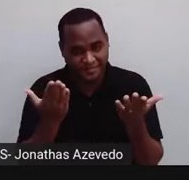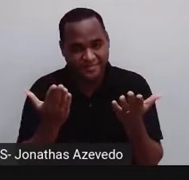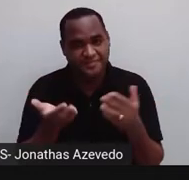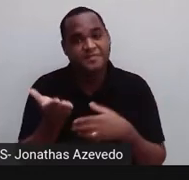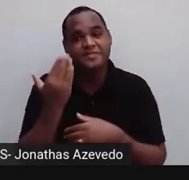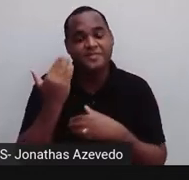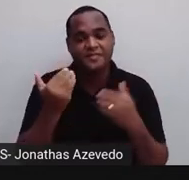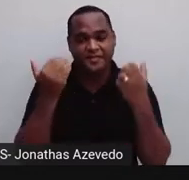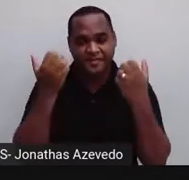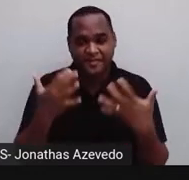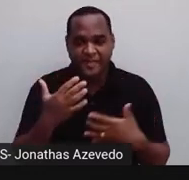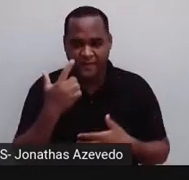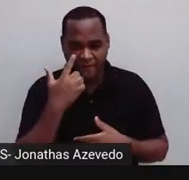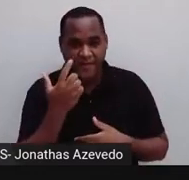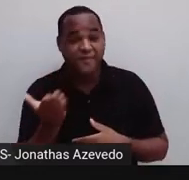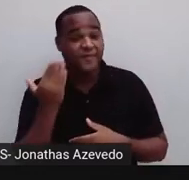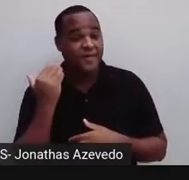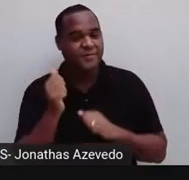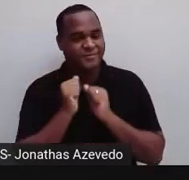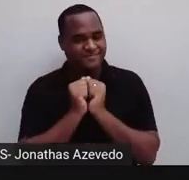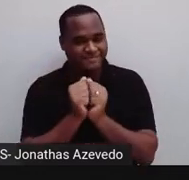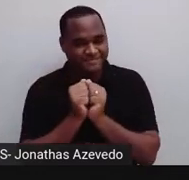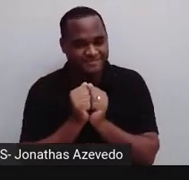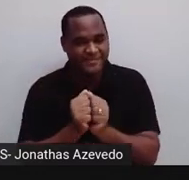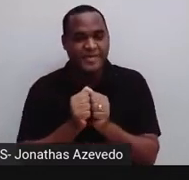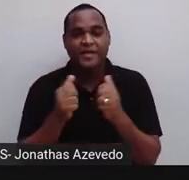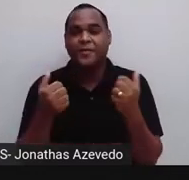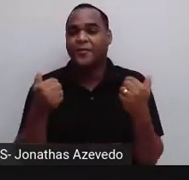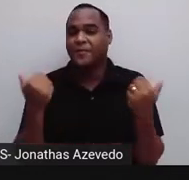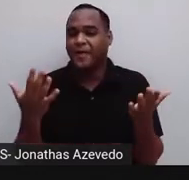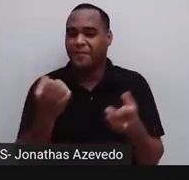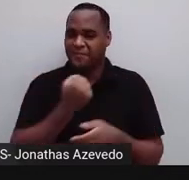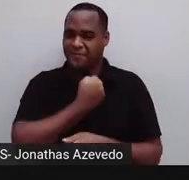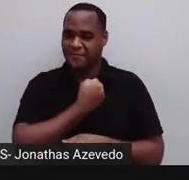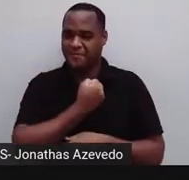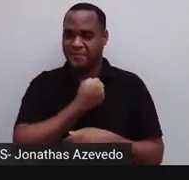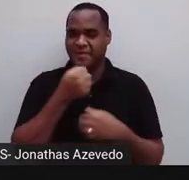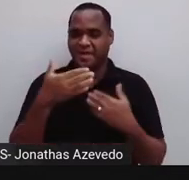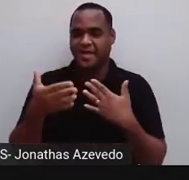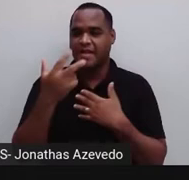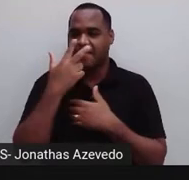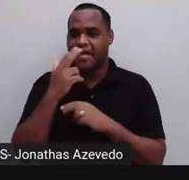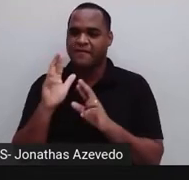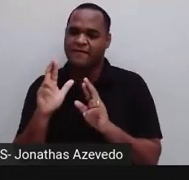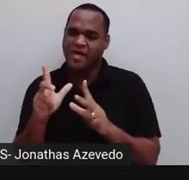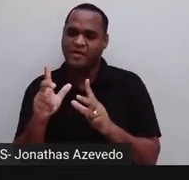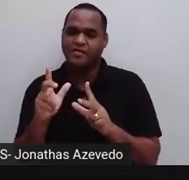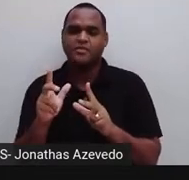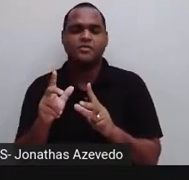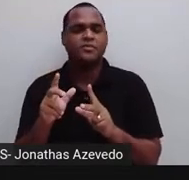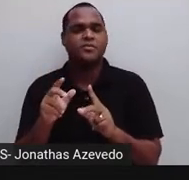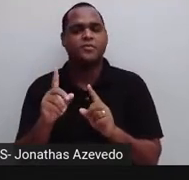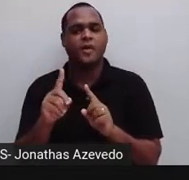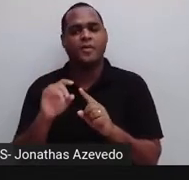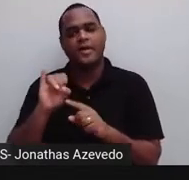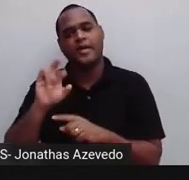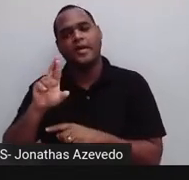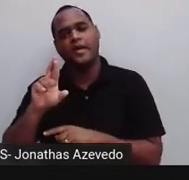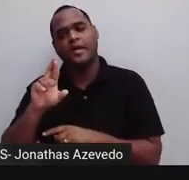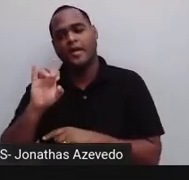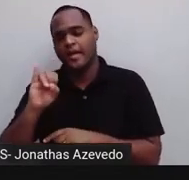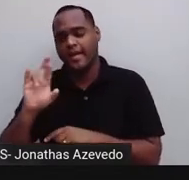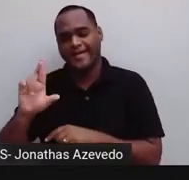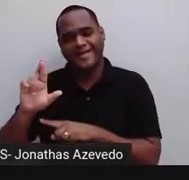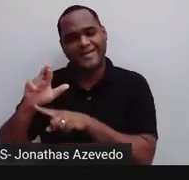vem com a gente qual dos números a seguir é irracional nós estudamos